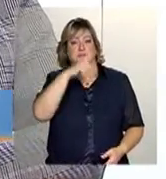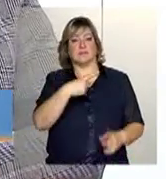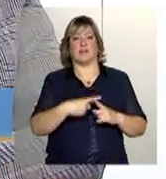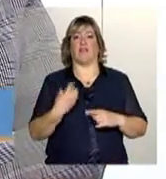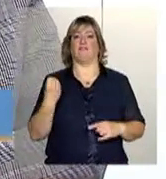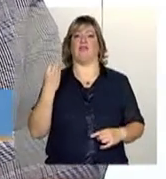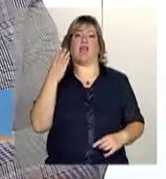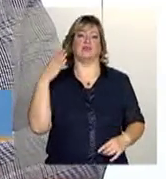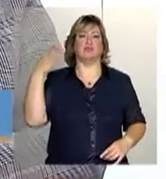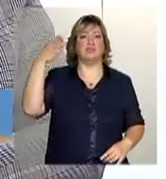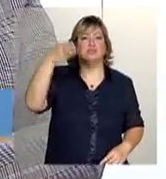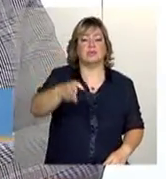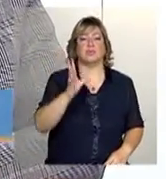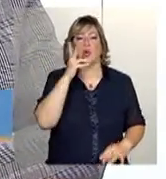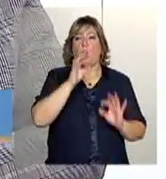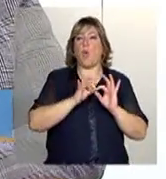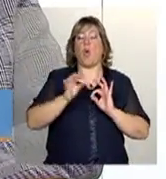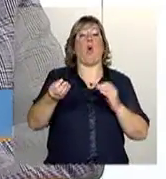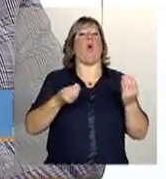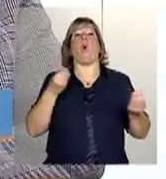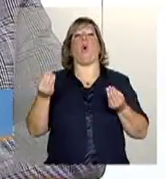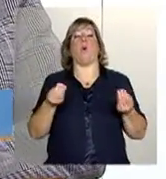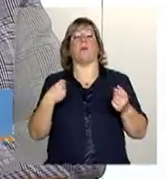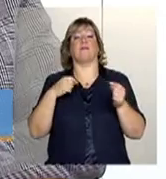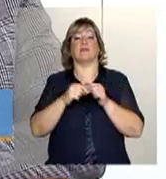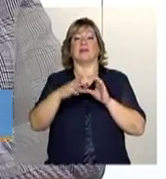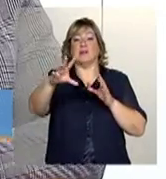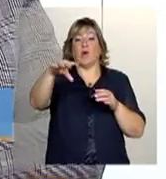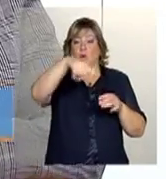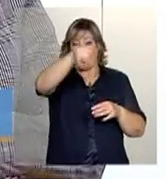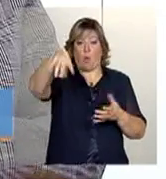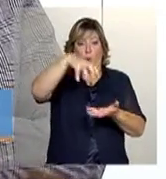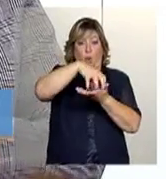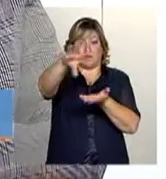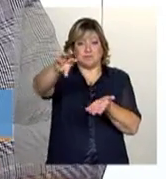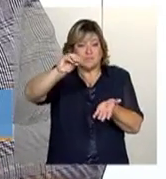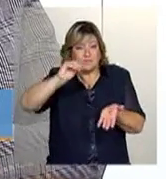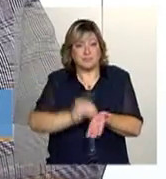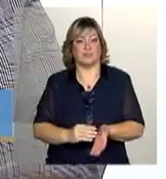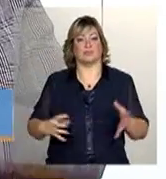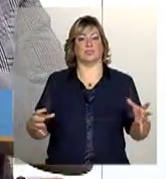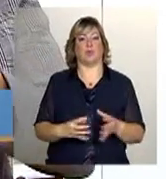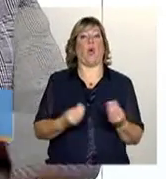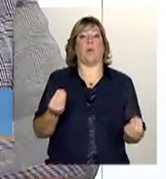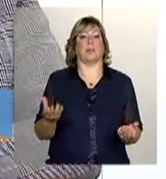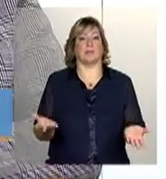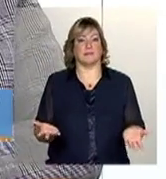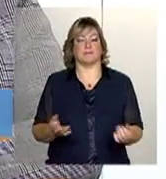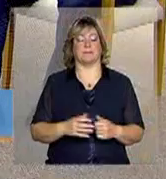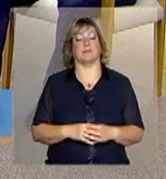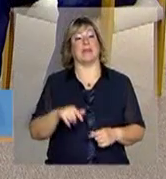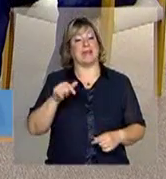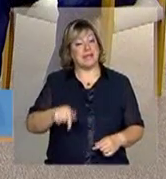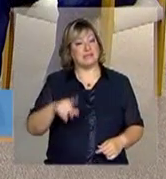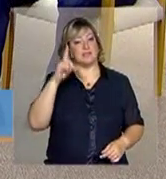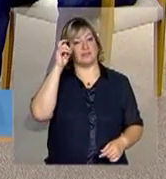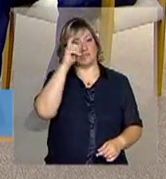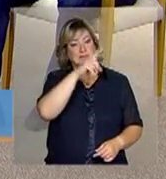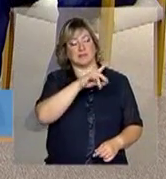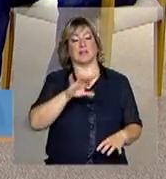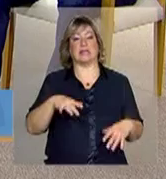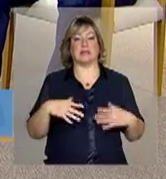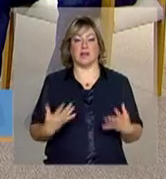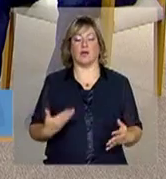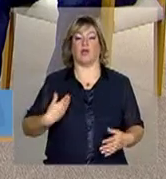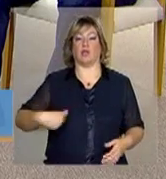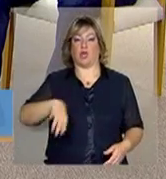viagem, é distante. Como é que eu faço para integrar esses grupos? Então, assim, por essa dificuldade, a gente